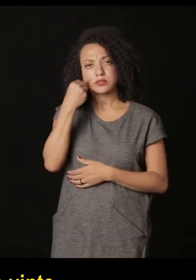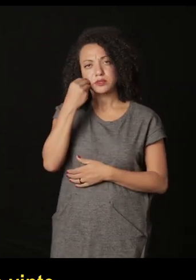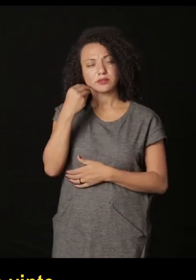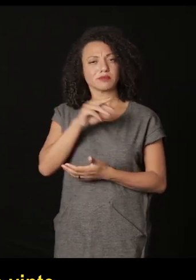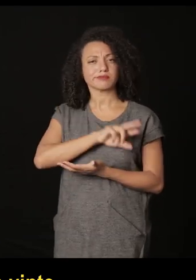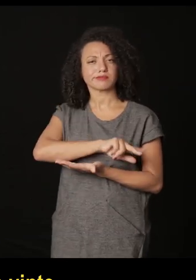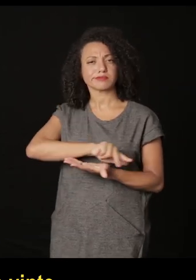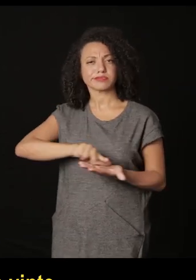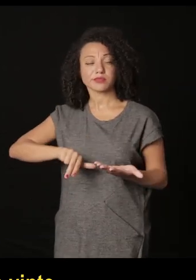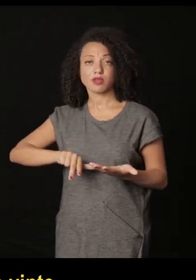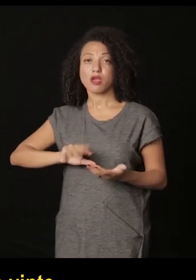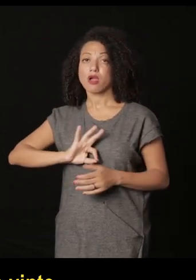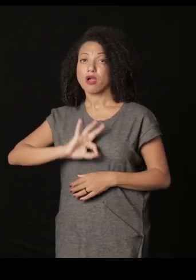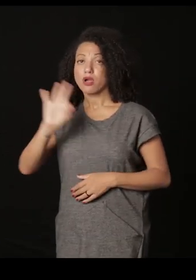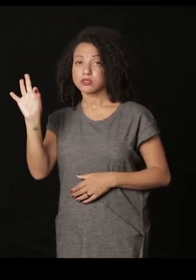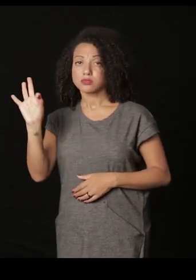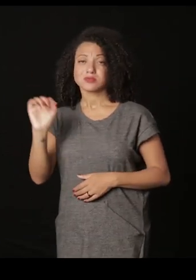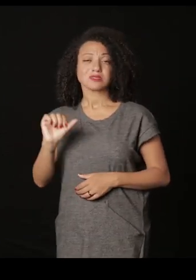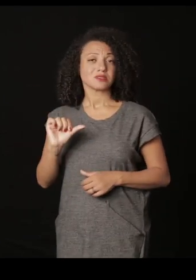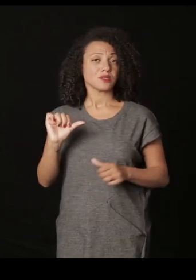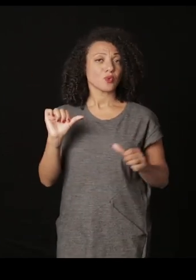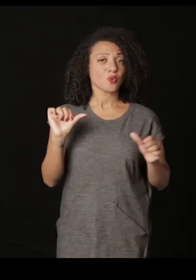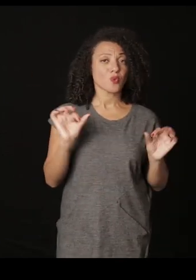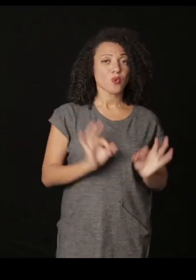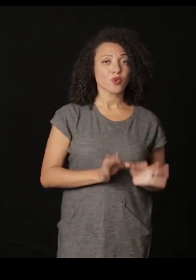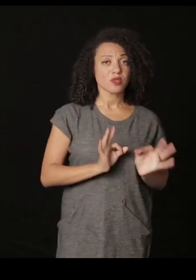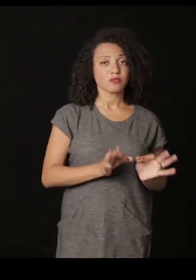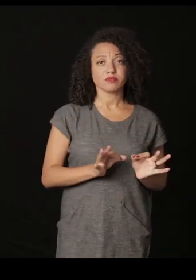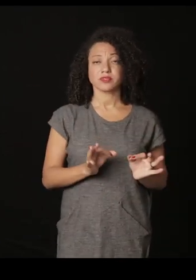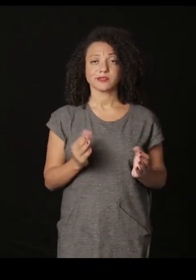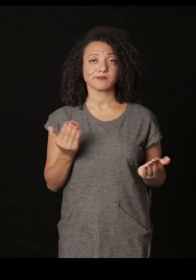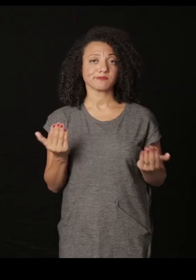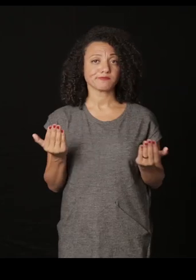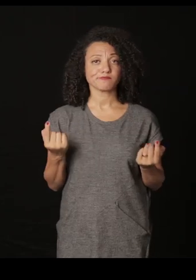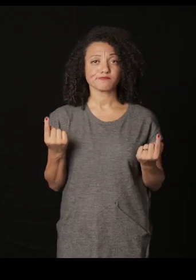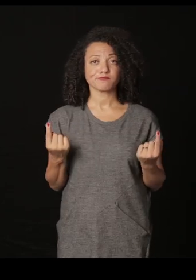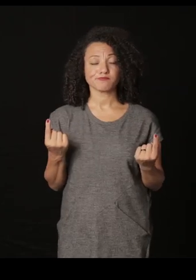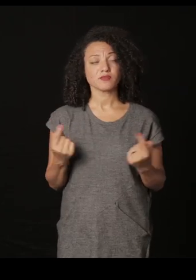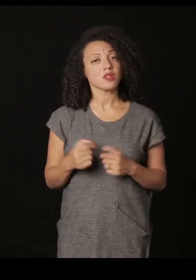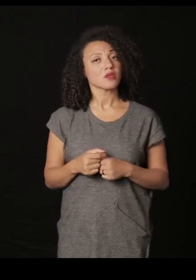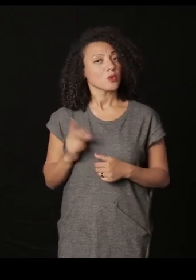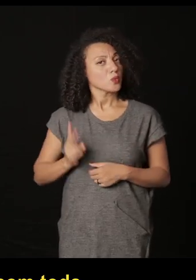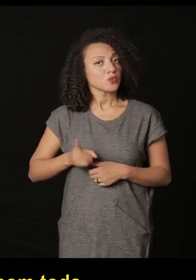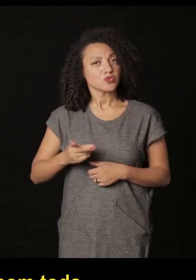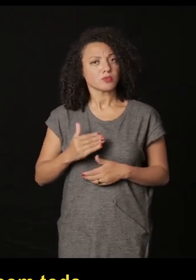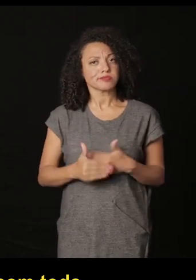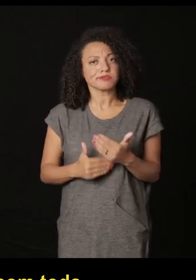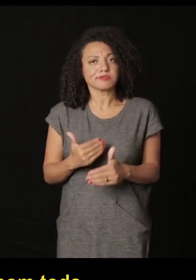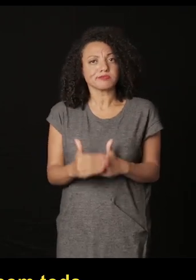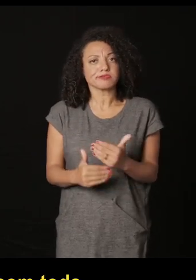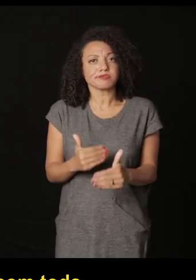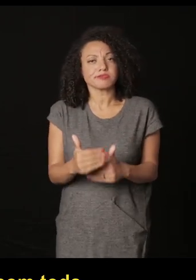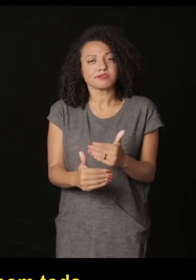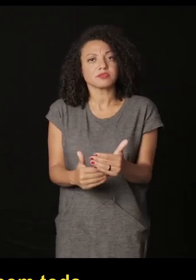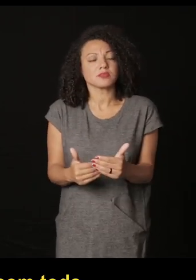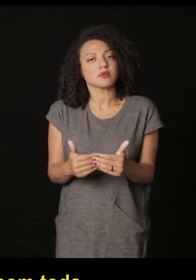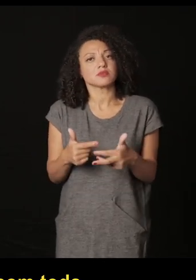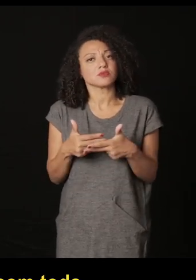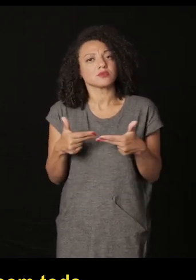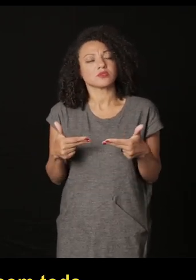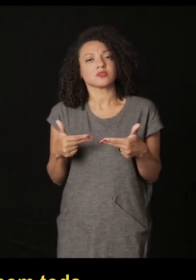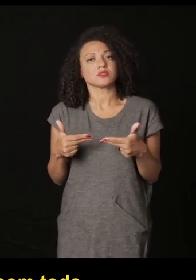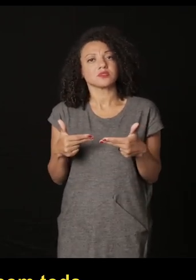20 anos tenho tido várias experiências ótimas e péssimas e eu venho construindo